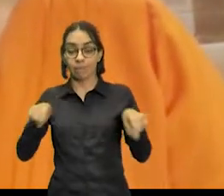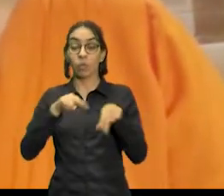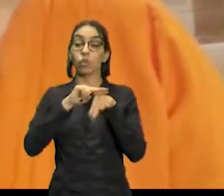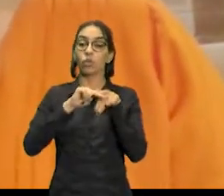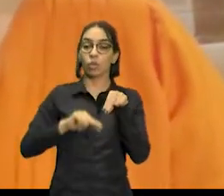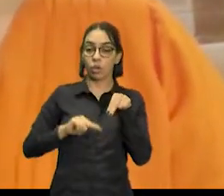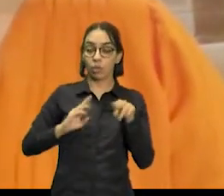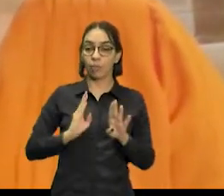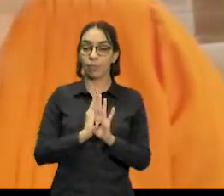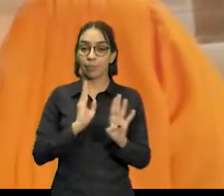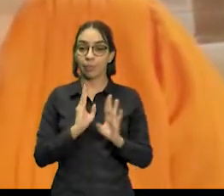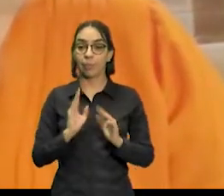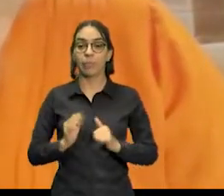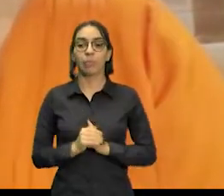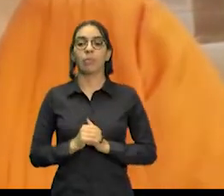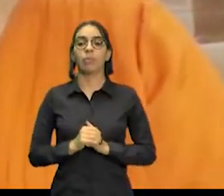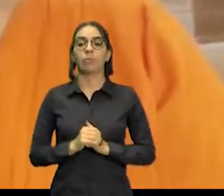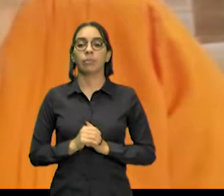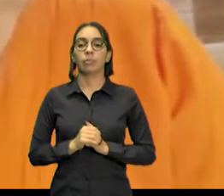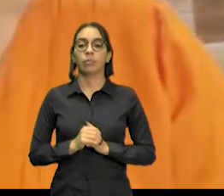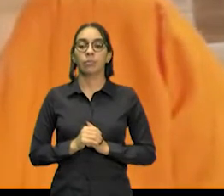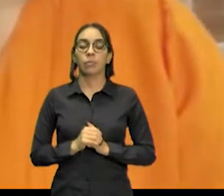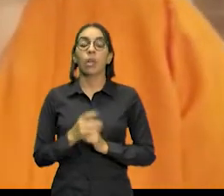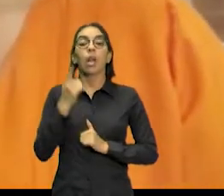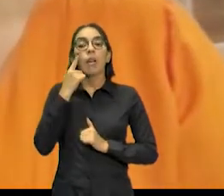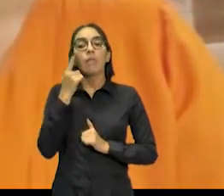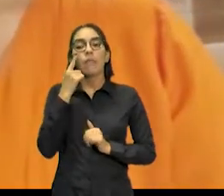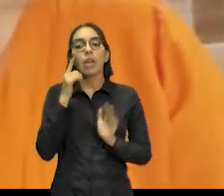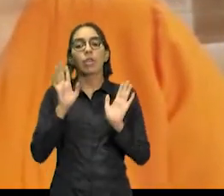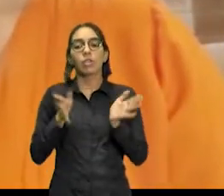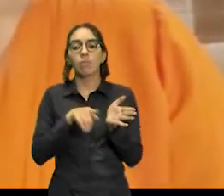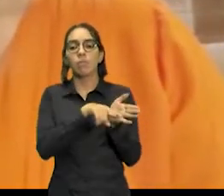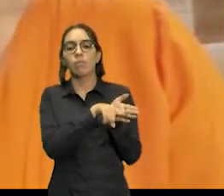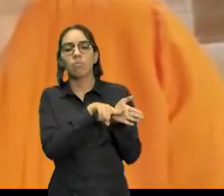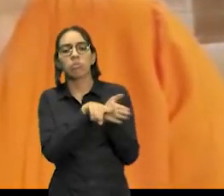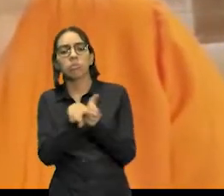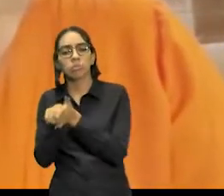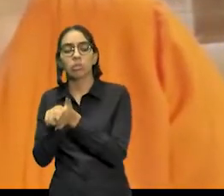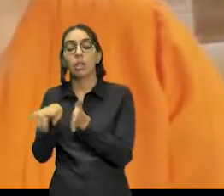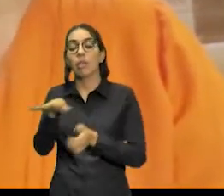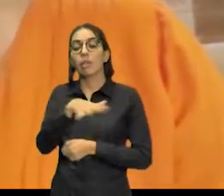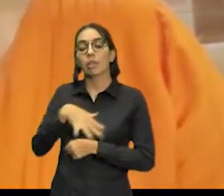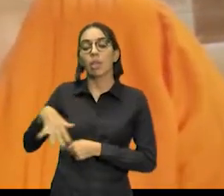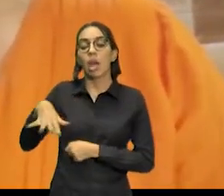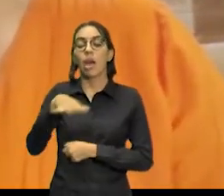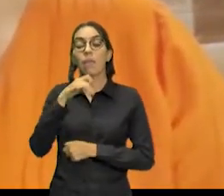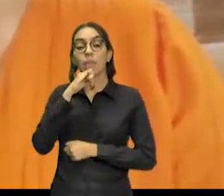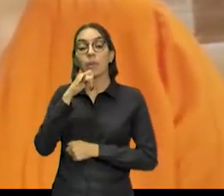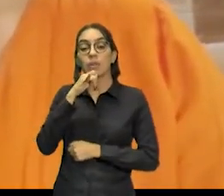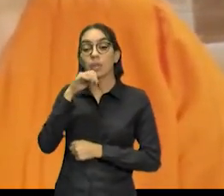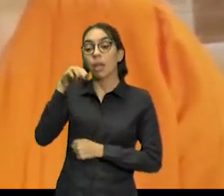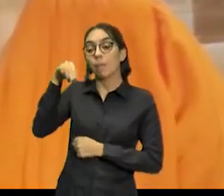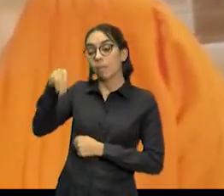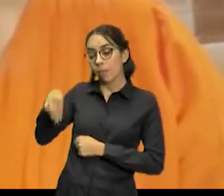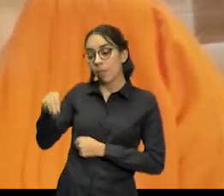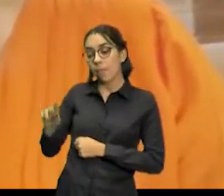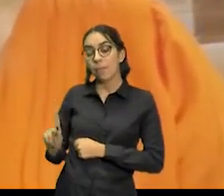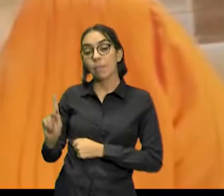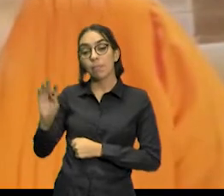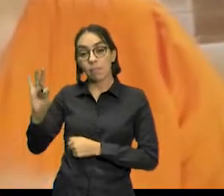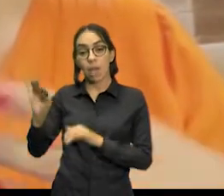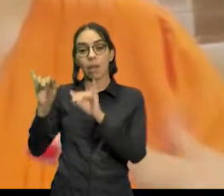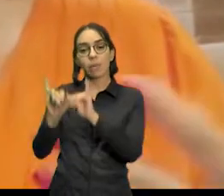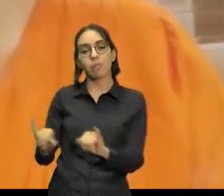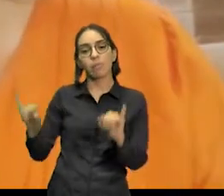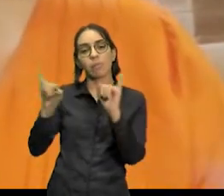Veja que, de acordo com pesquisas voltadas à área da publicidade e do marketing, produtos com